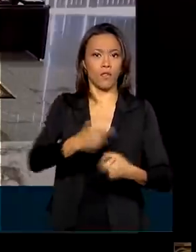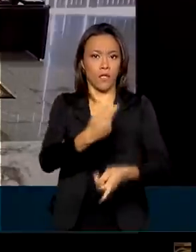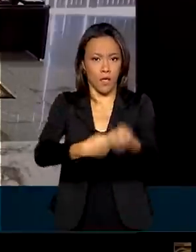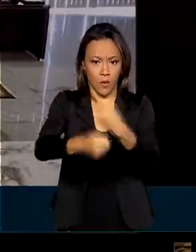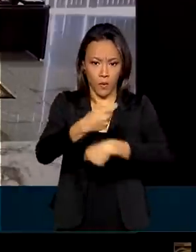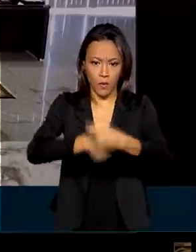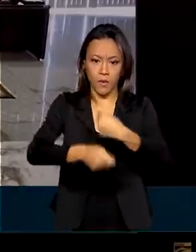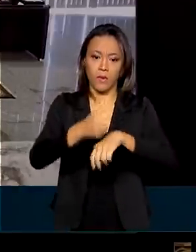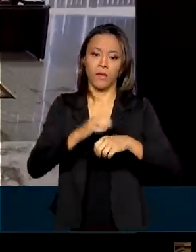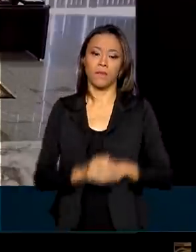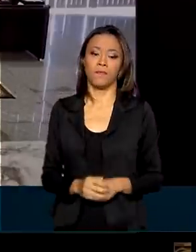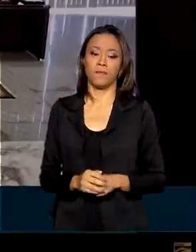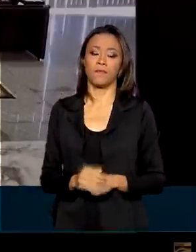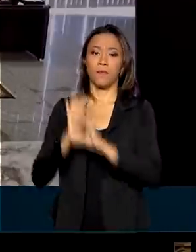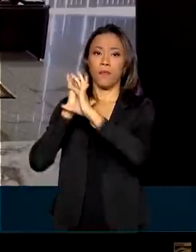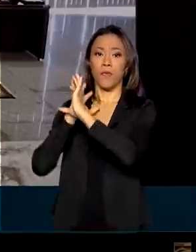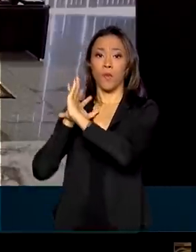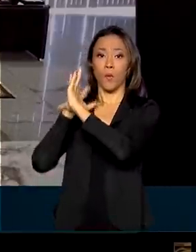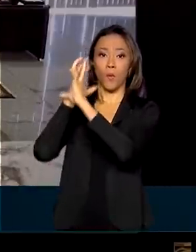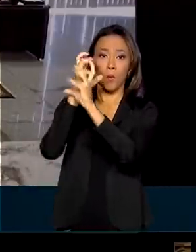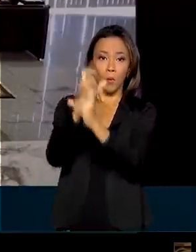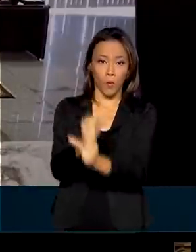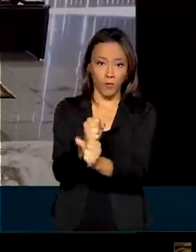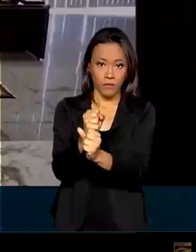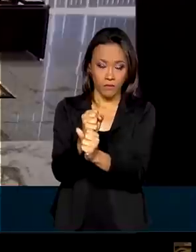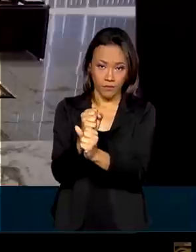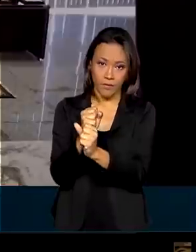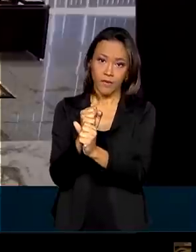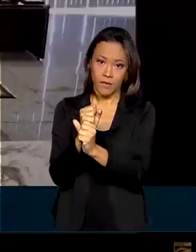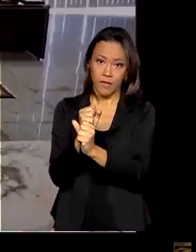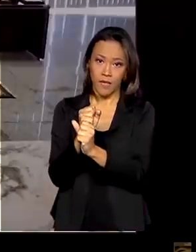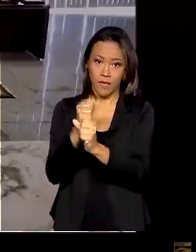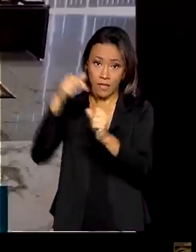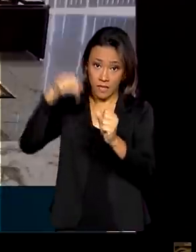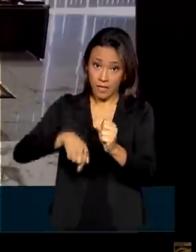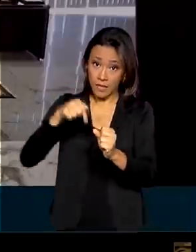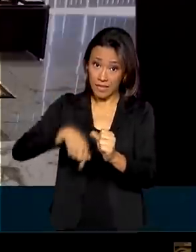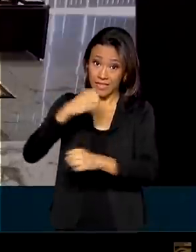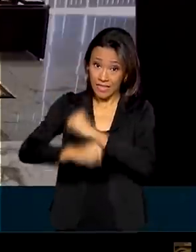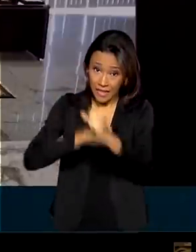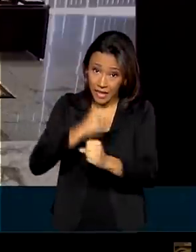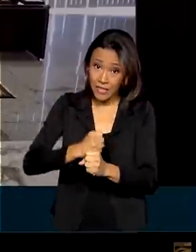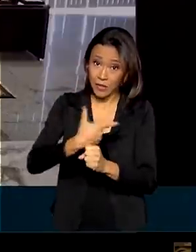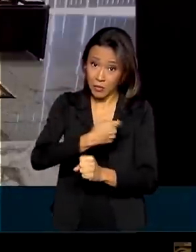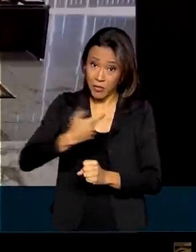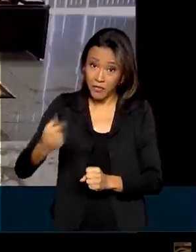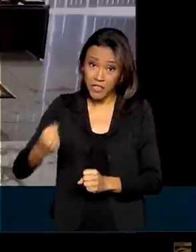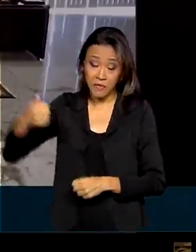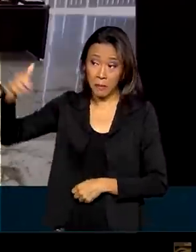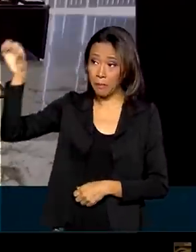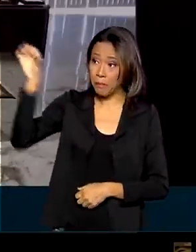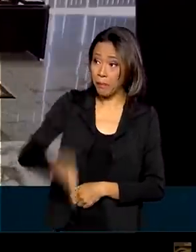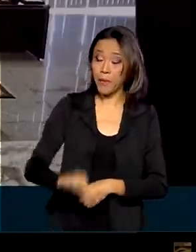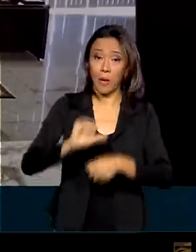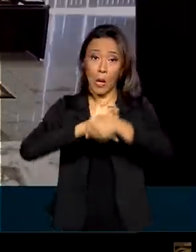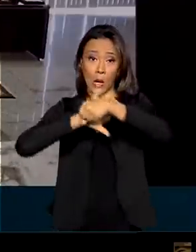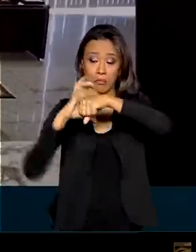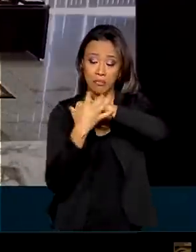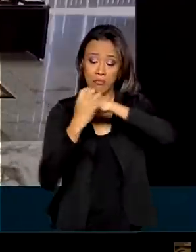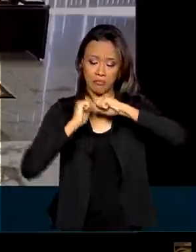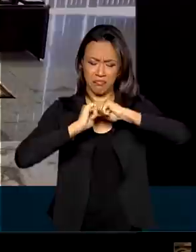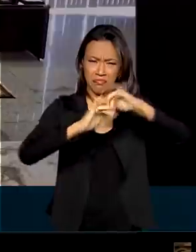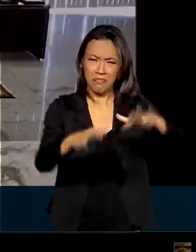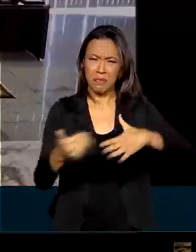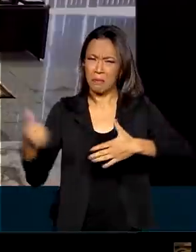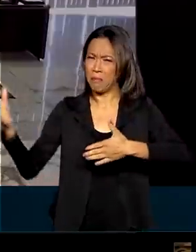acumulado do ano de 2020, que foi a pior pandemia da história, o maior impacto